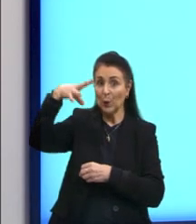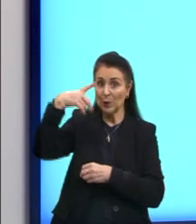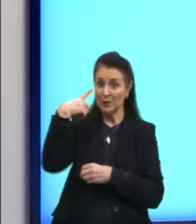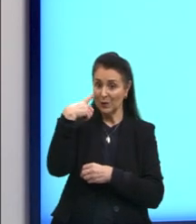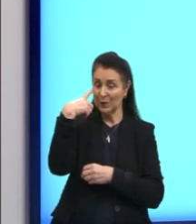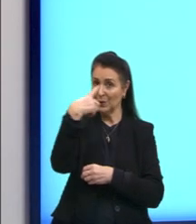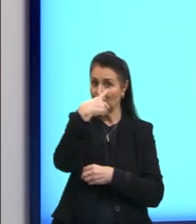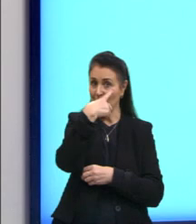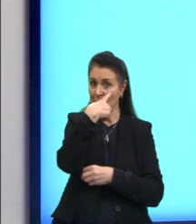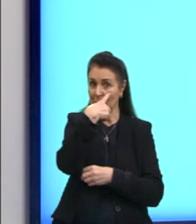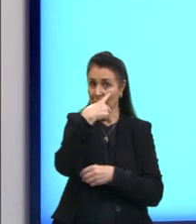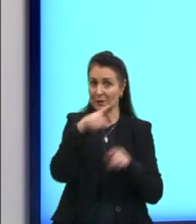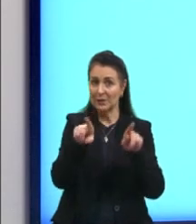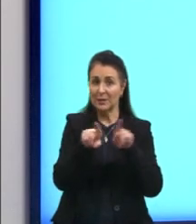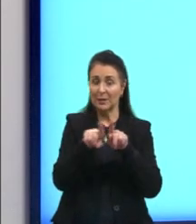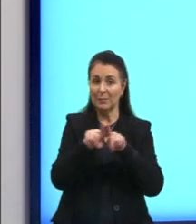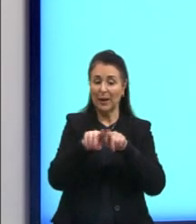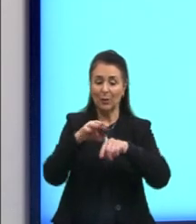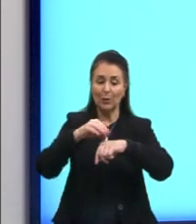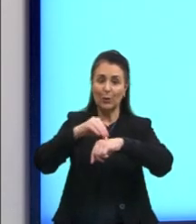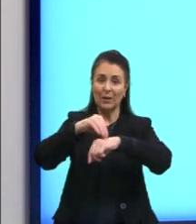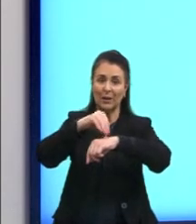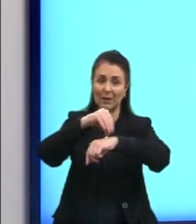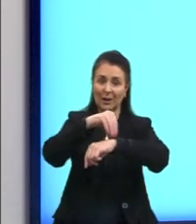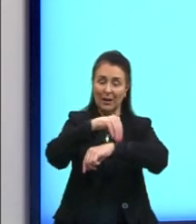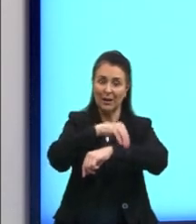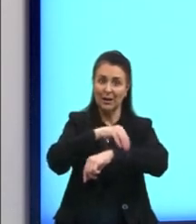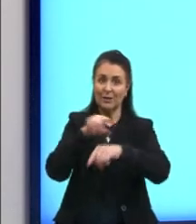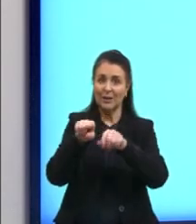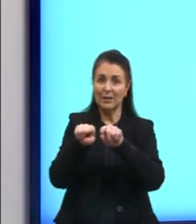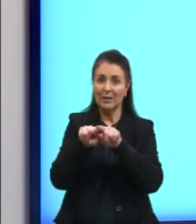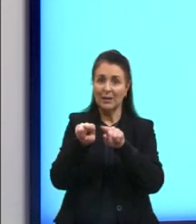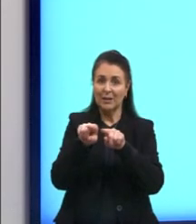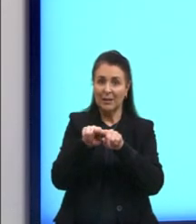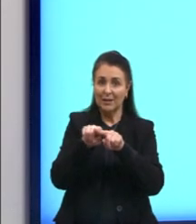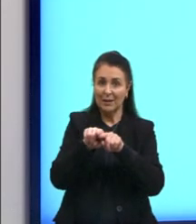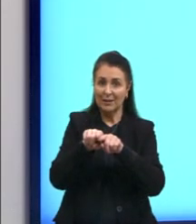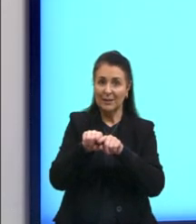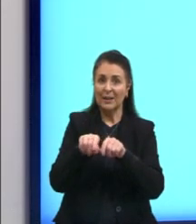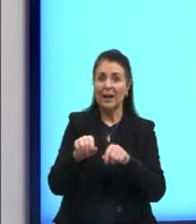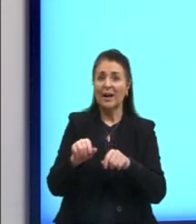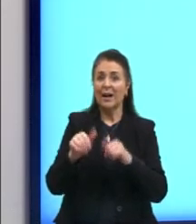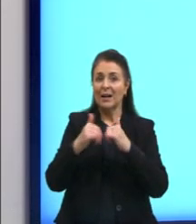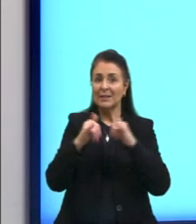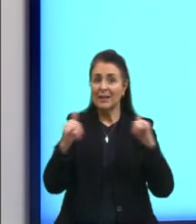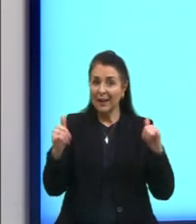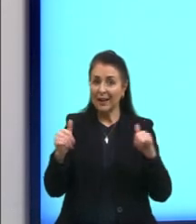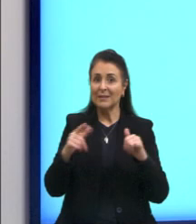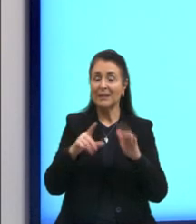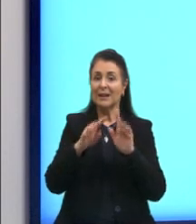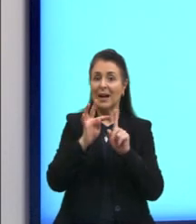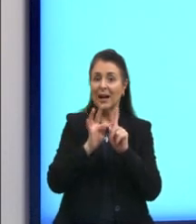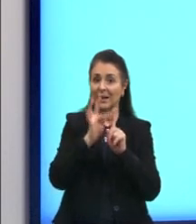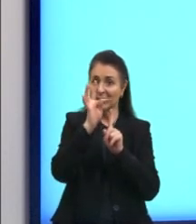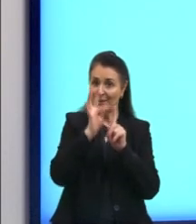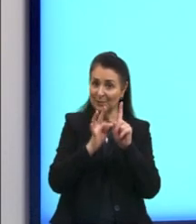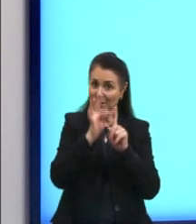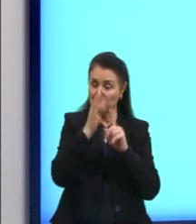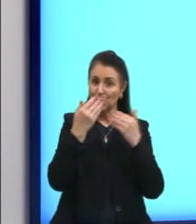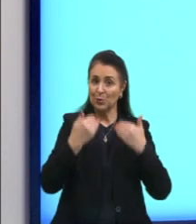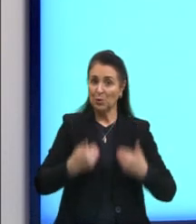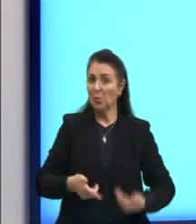olhos. Mecanorreceptor está relacionado à pressão, que está mais relacionado ao tato. Termorreceptor à temperatura,